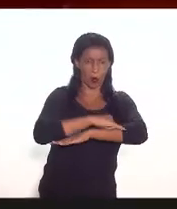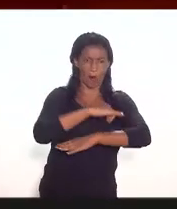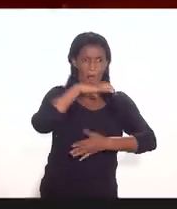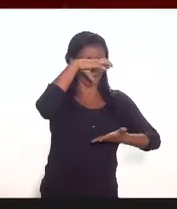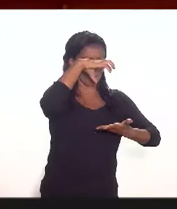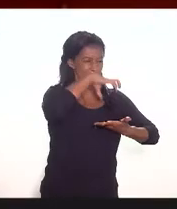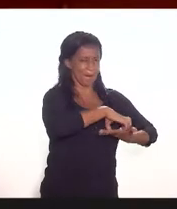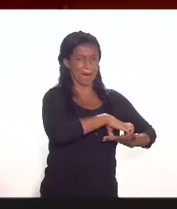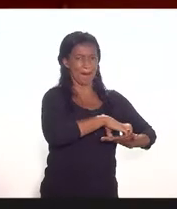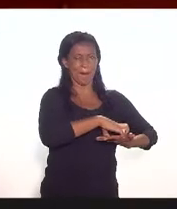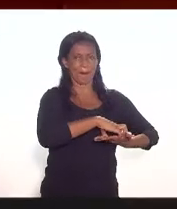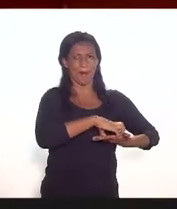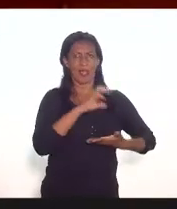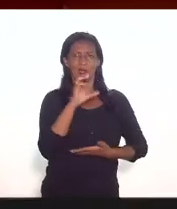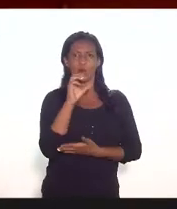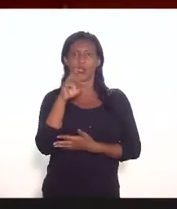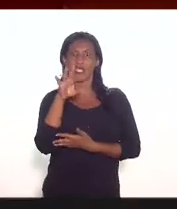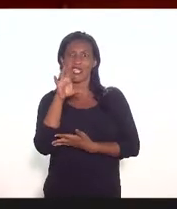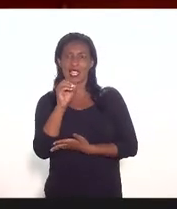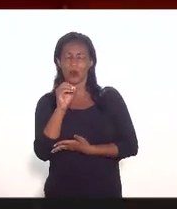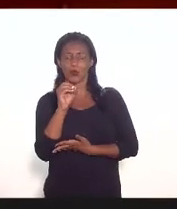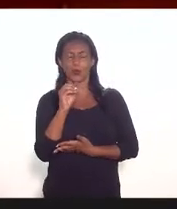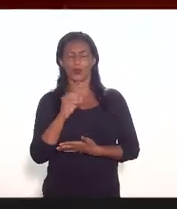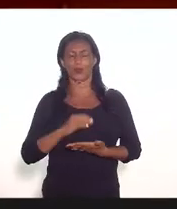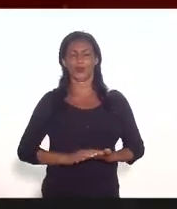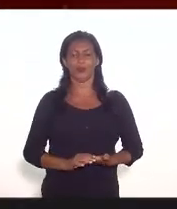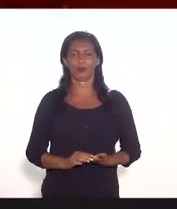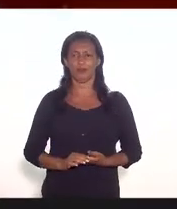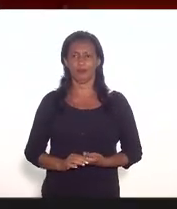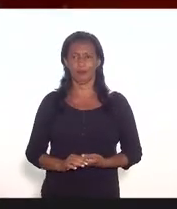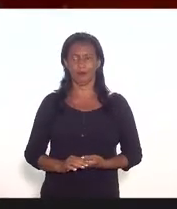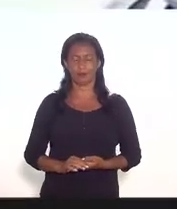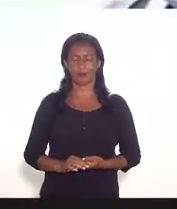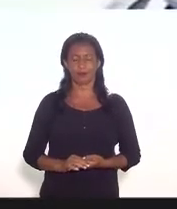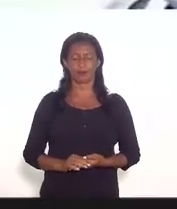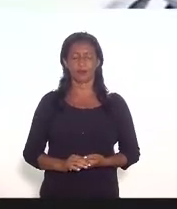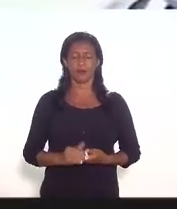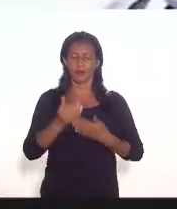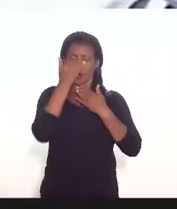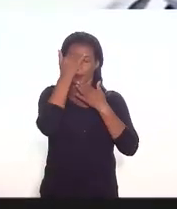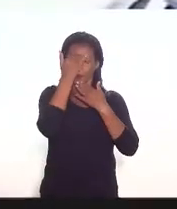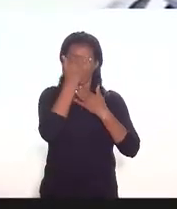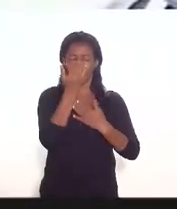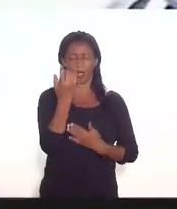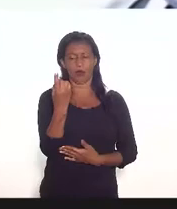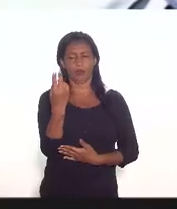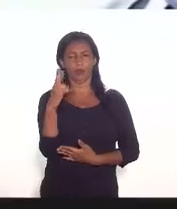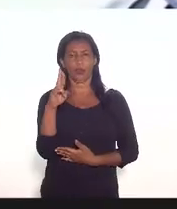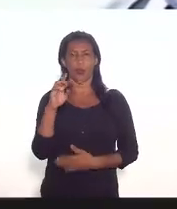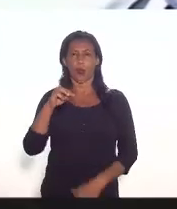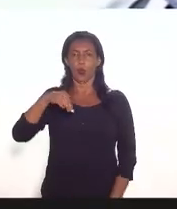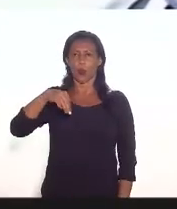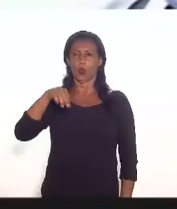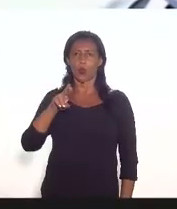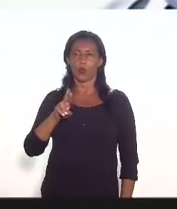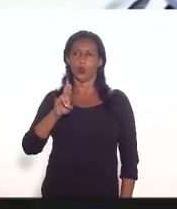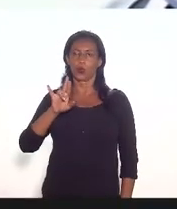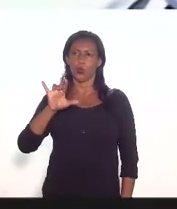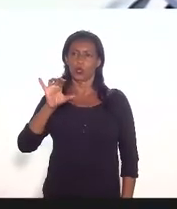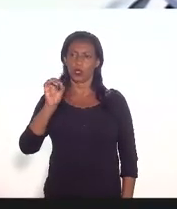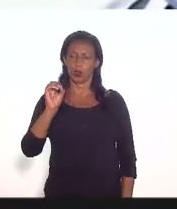essa é a nossa opinião obrigado obrigado doutor Murilo eu vou